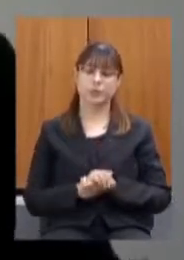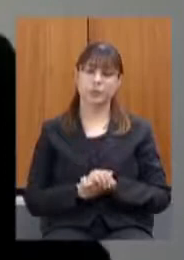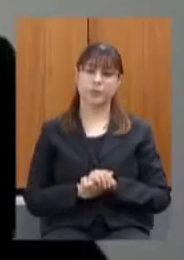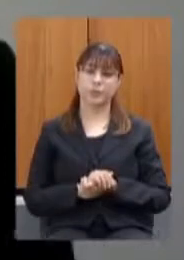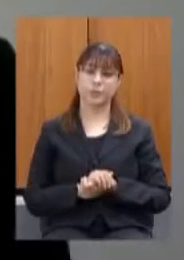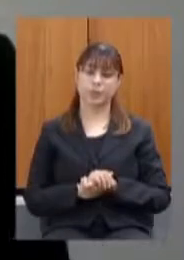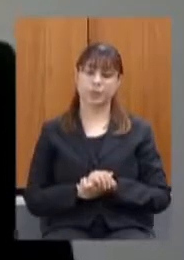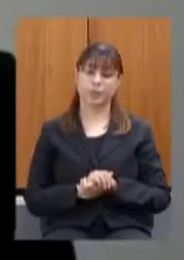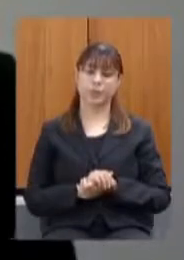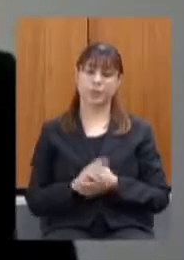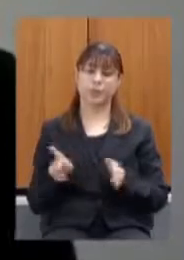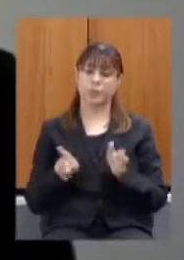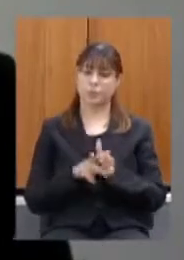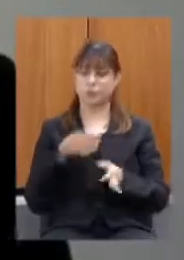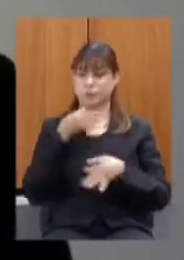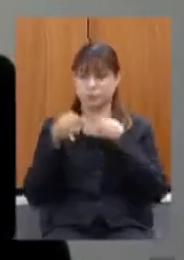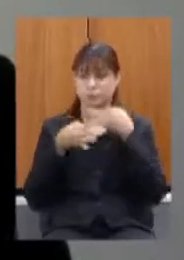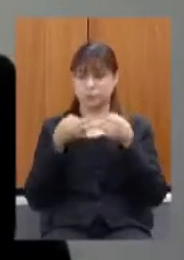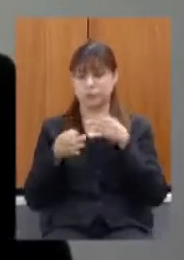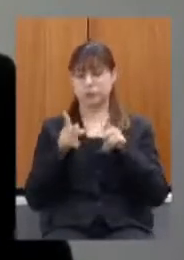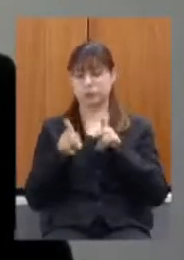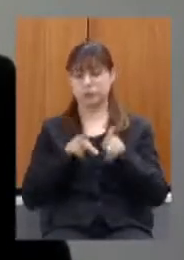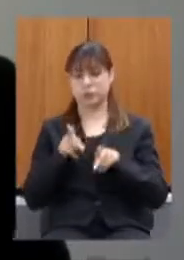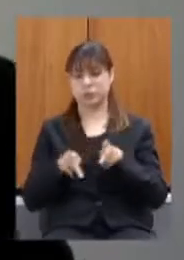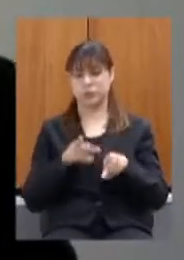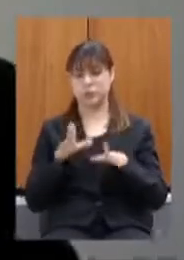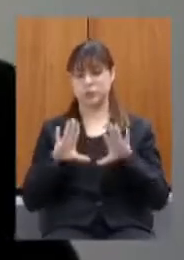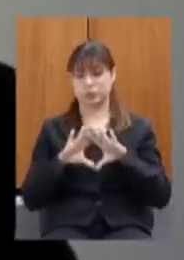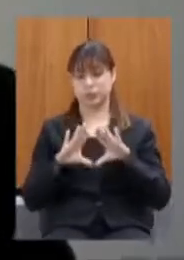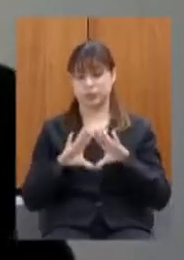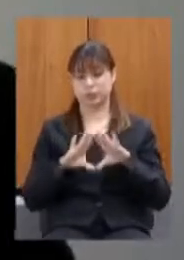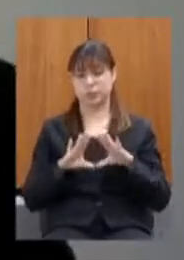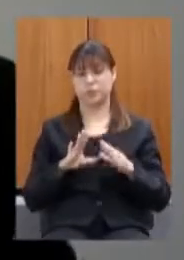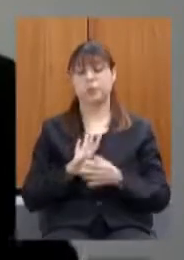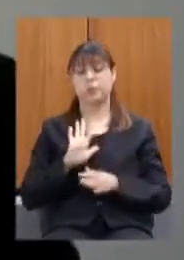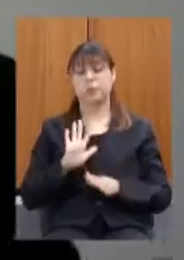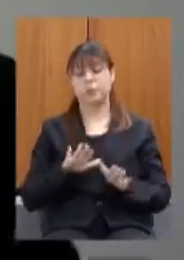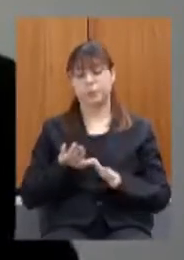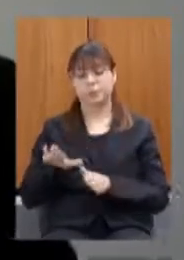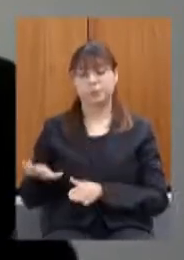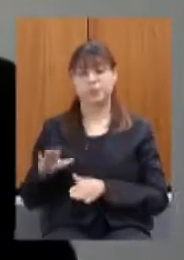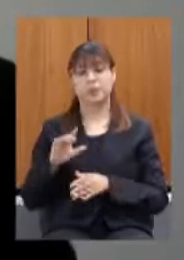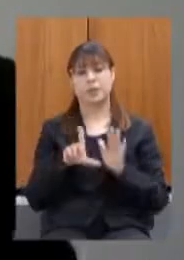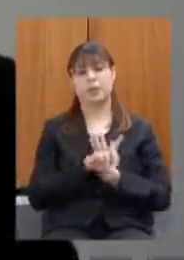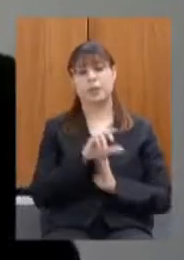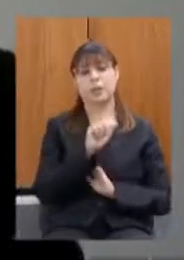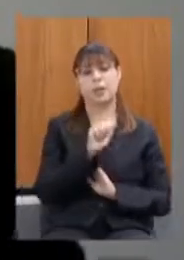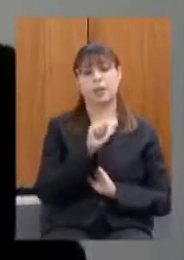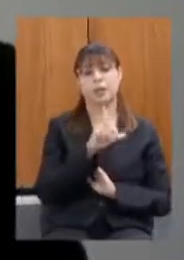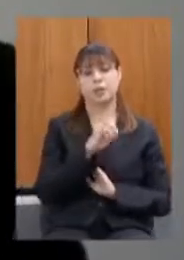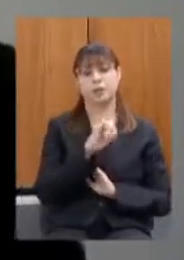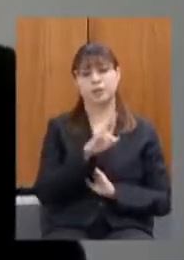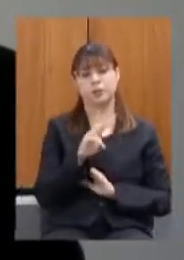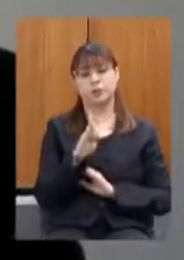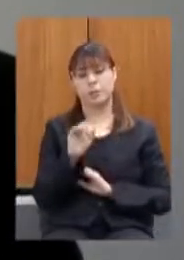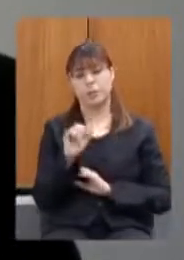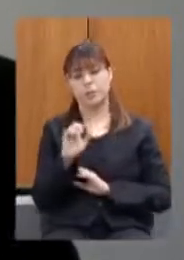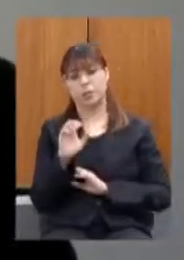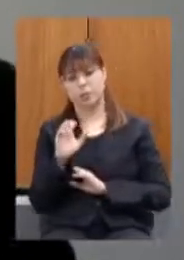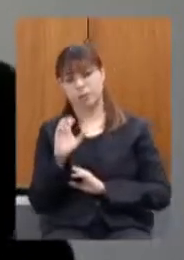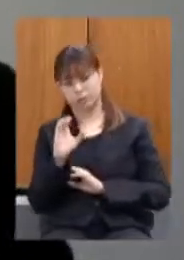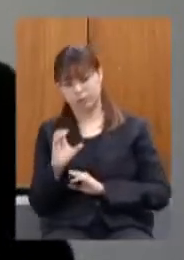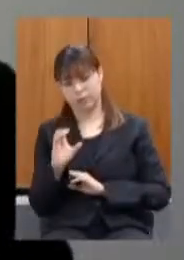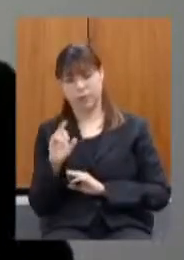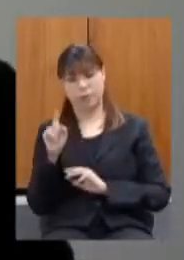oriundas da sociedade na discussão da assembleia das emendas populares com relação a lei de Blanc a gestão é toda da secretaria de cultura